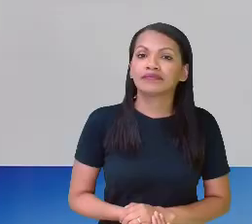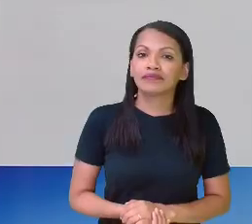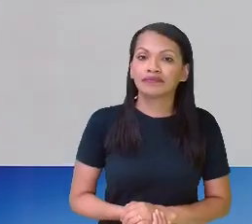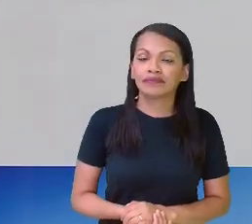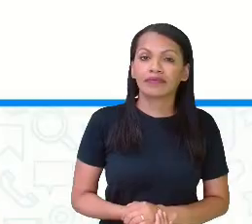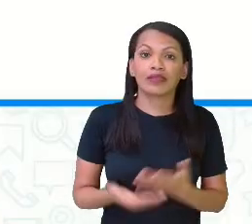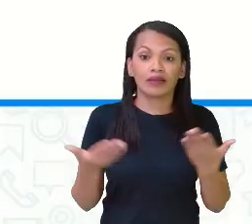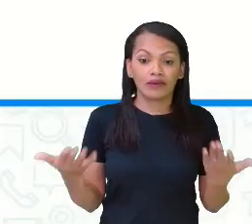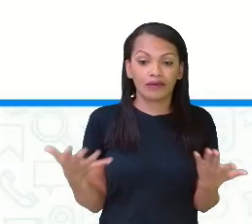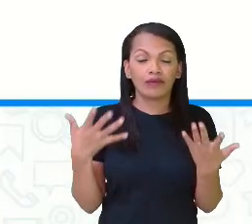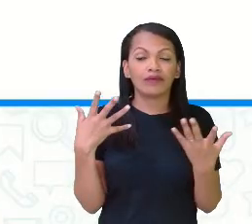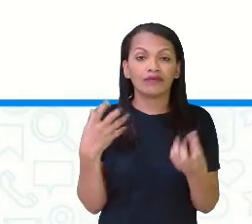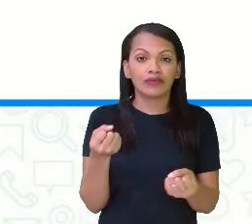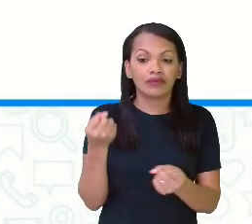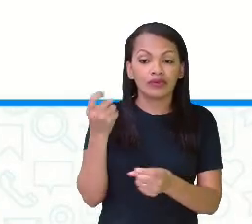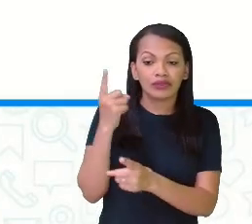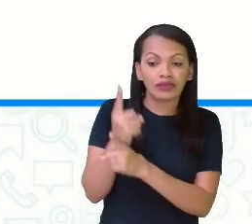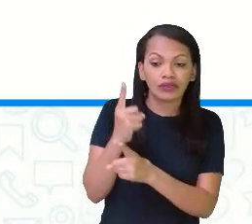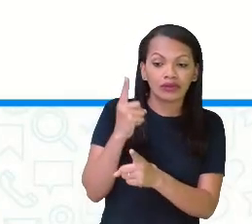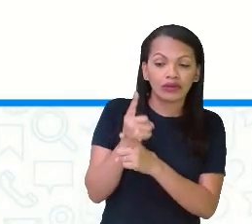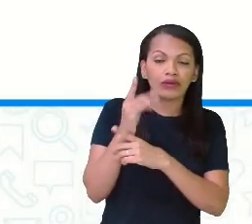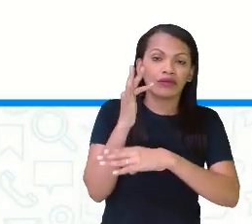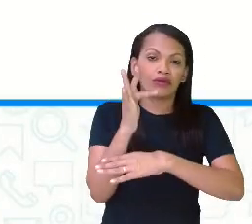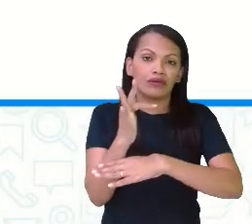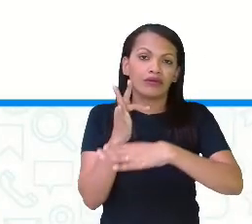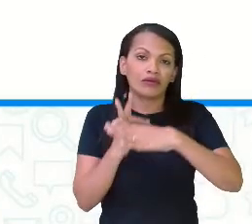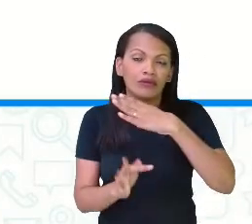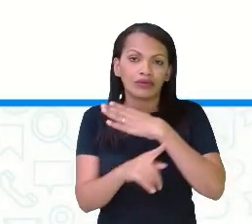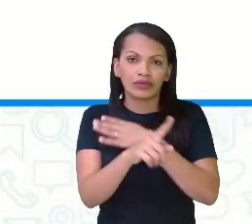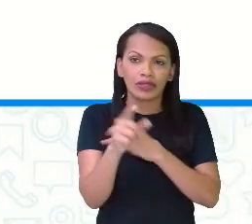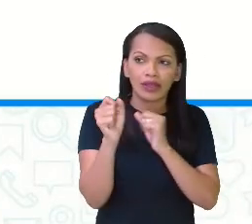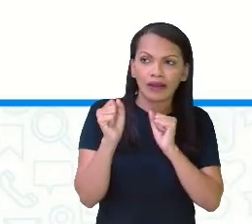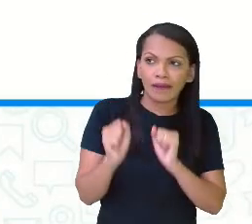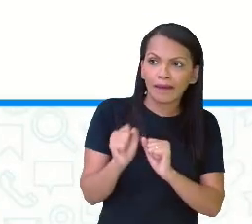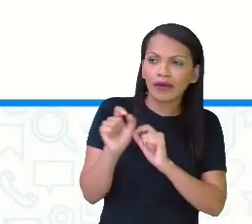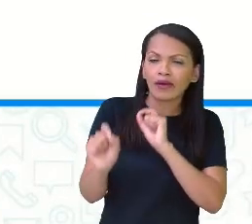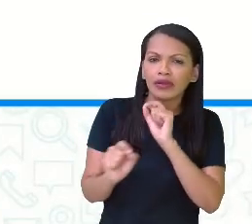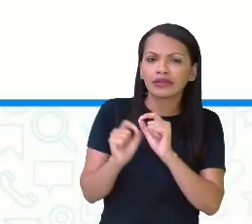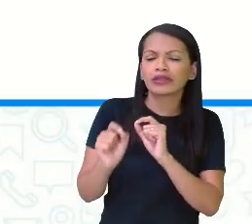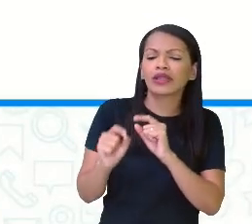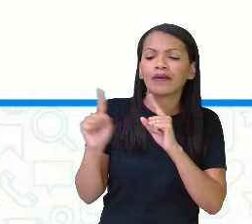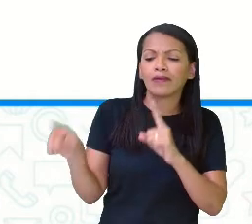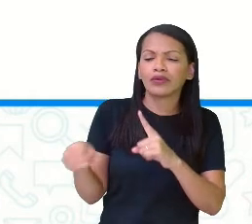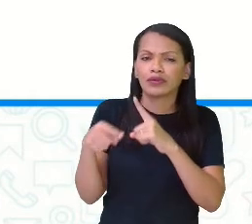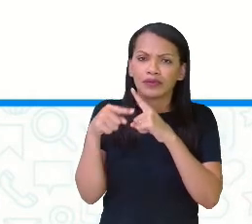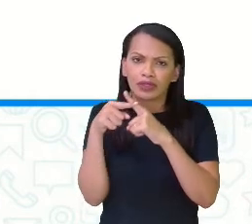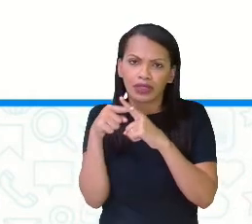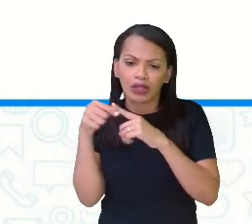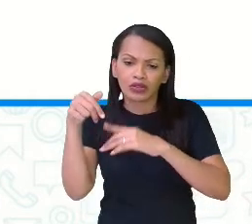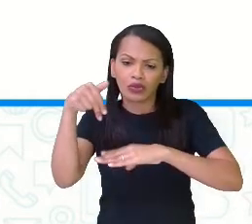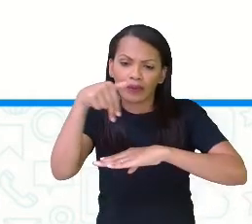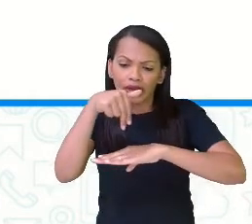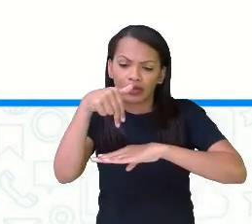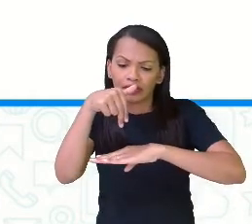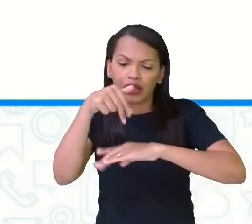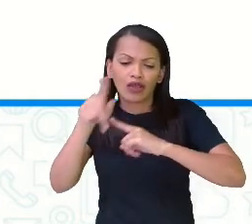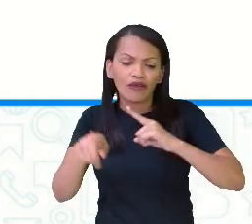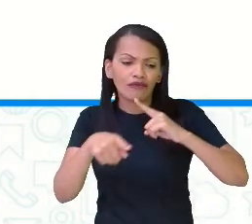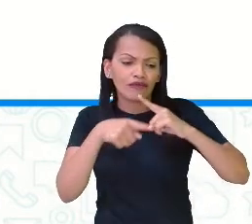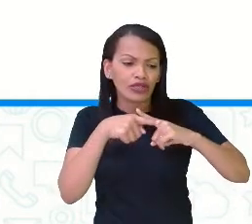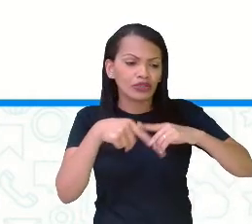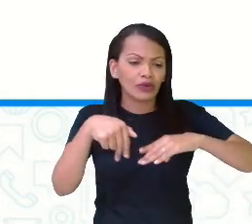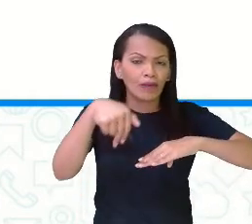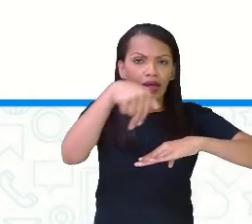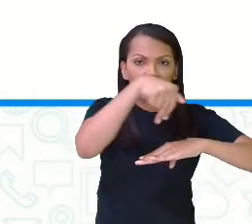Para descobrir se as frações são equivalentes, você pode multiplicar o numerador de uma pelo numerador da outra.